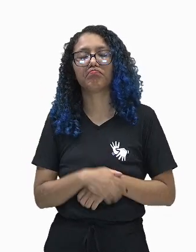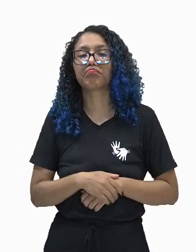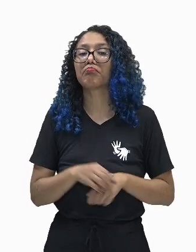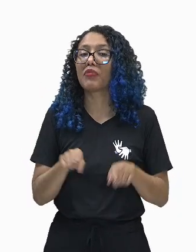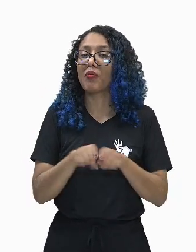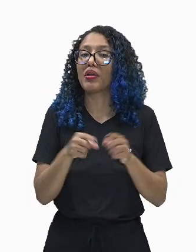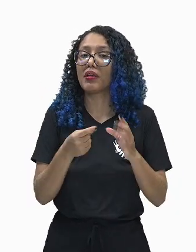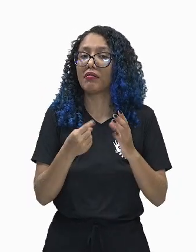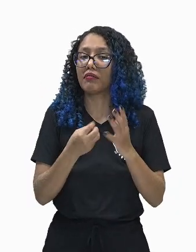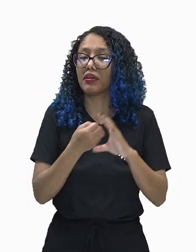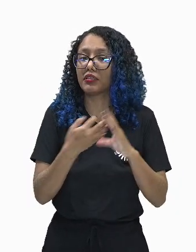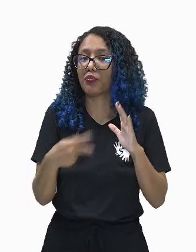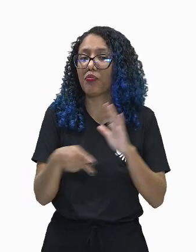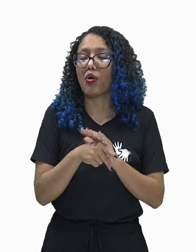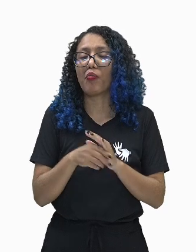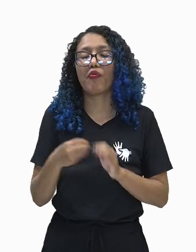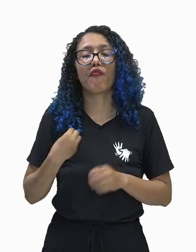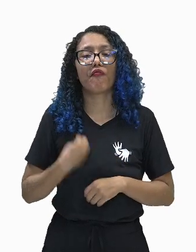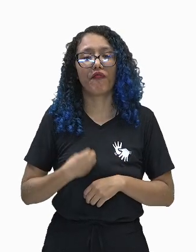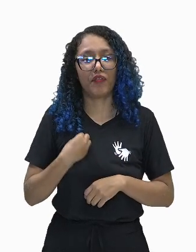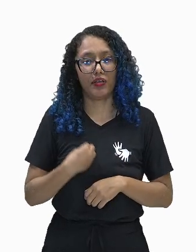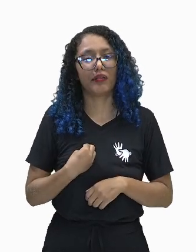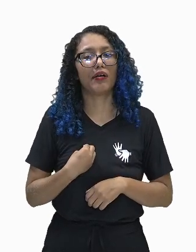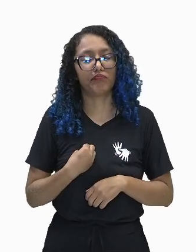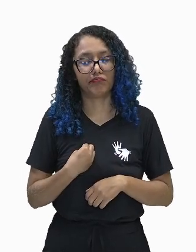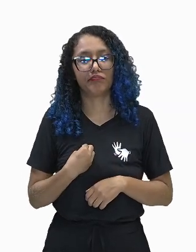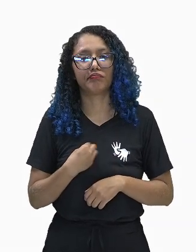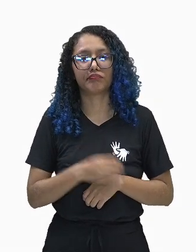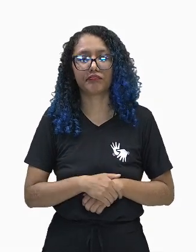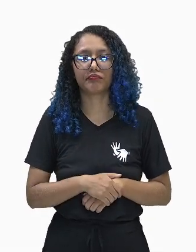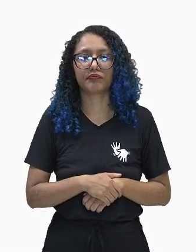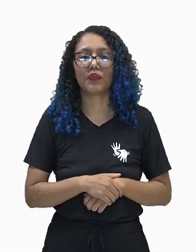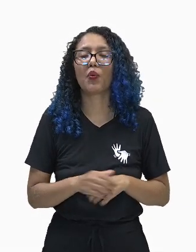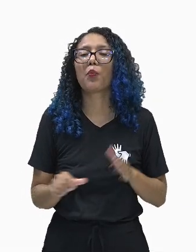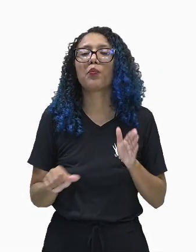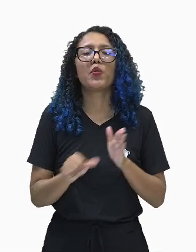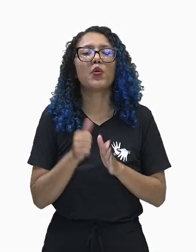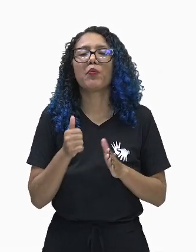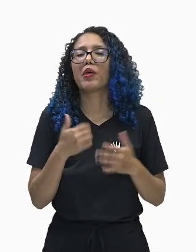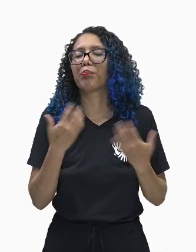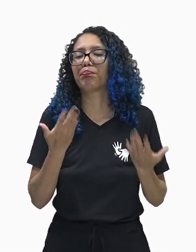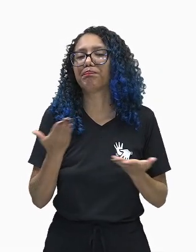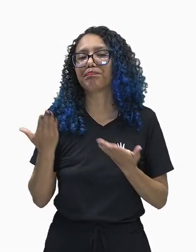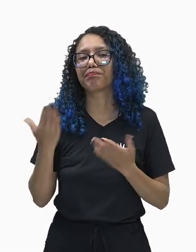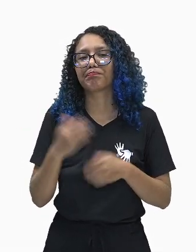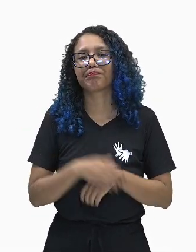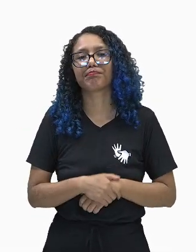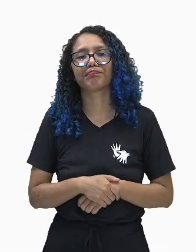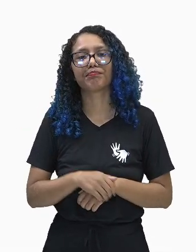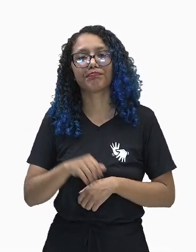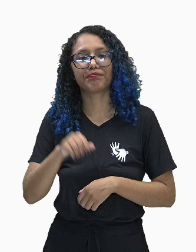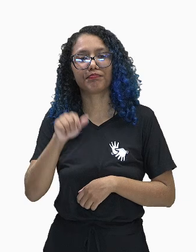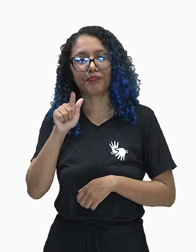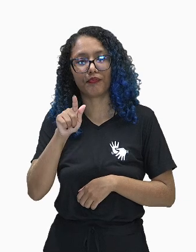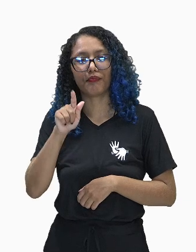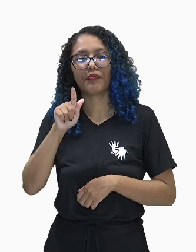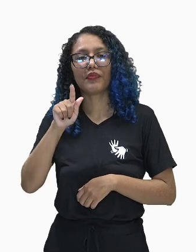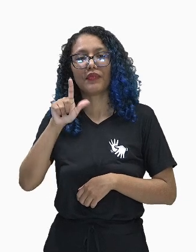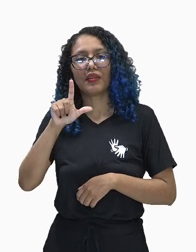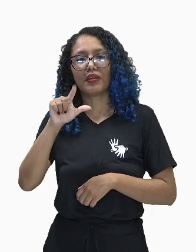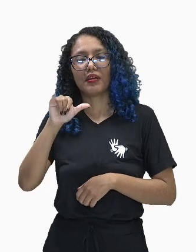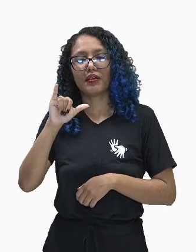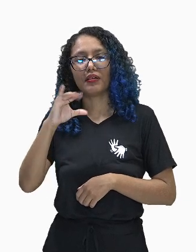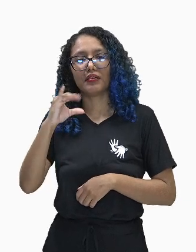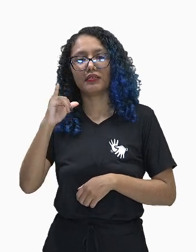dos seres vivos, de um modo geral. O primeiro deles é glicídeos, carboidratos, ou também,